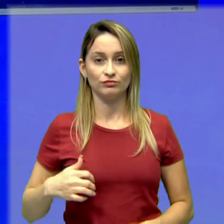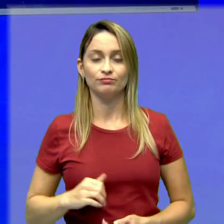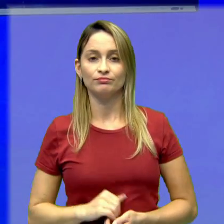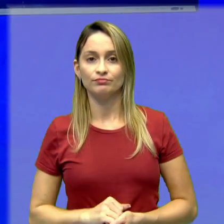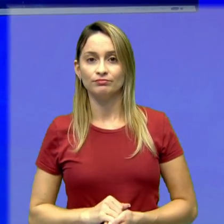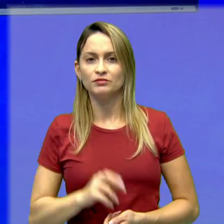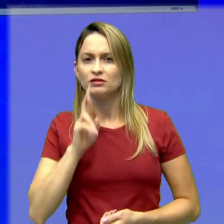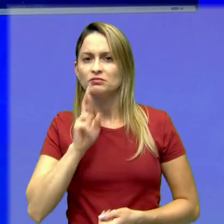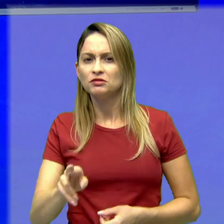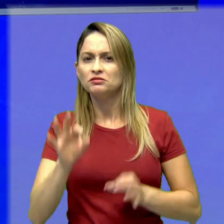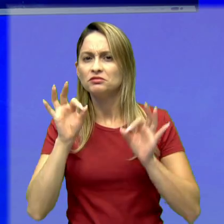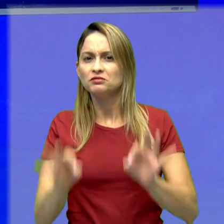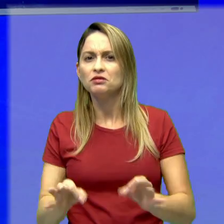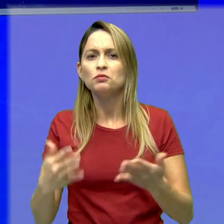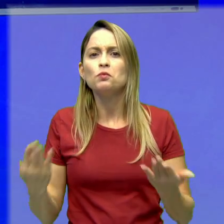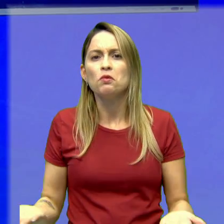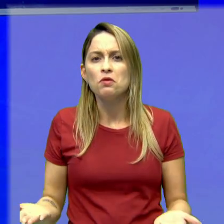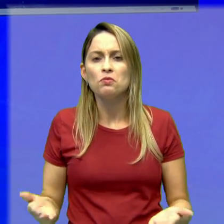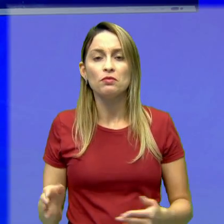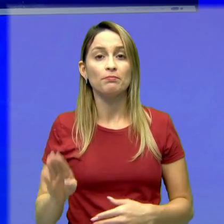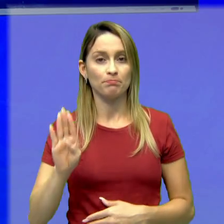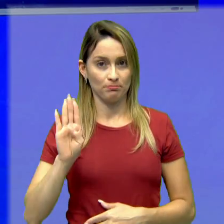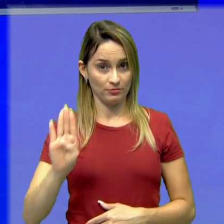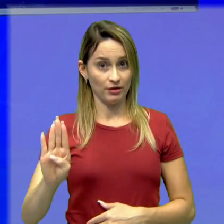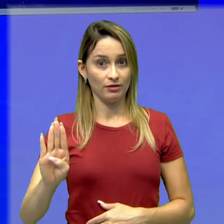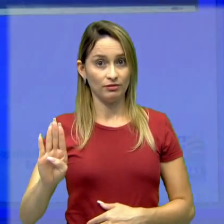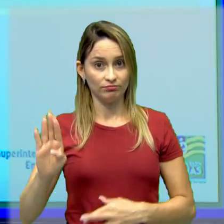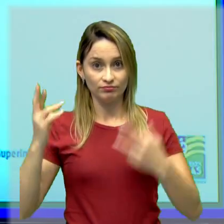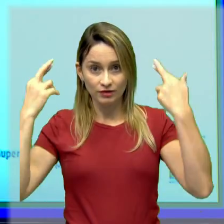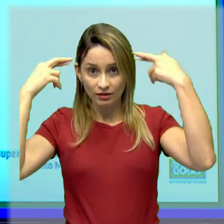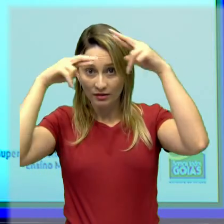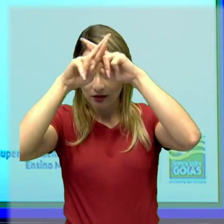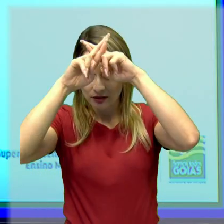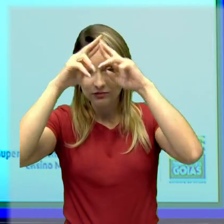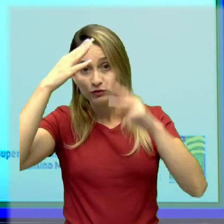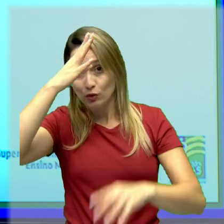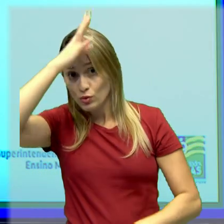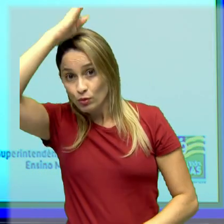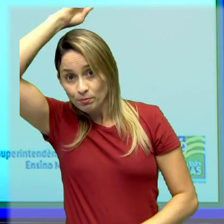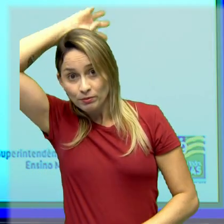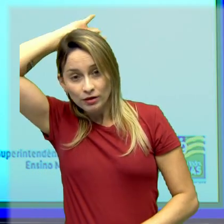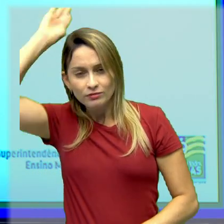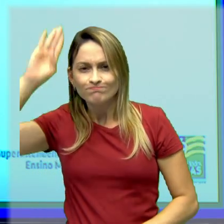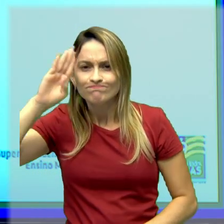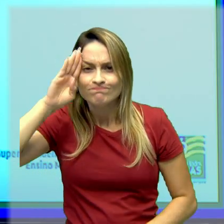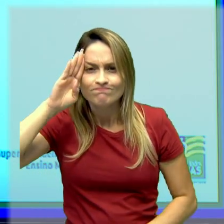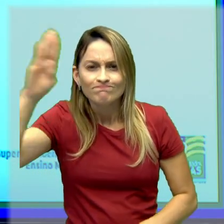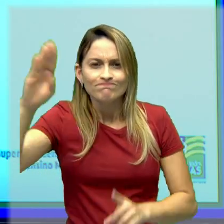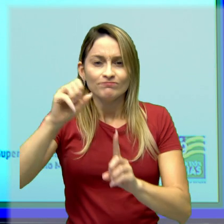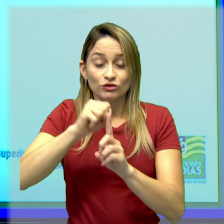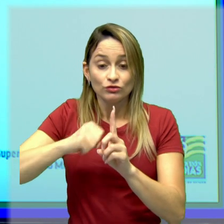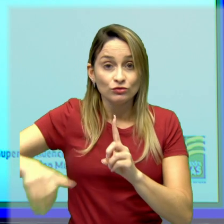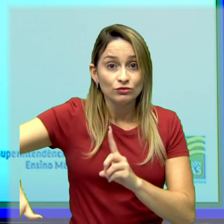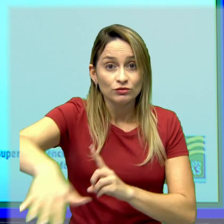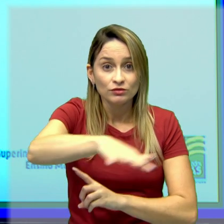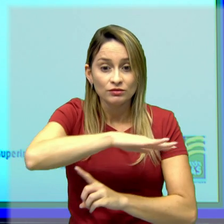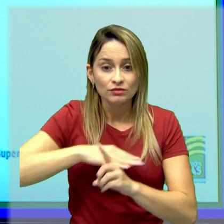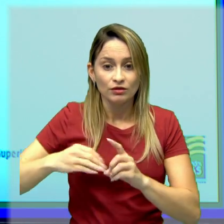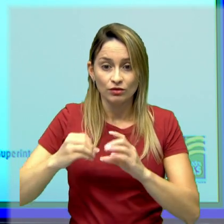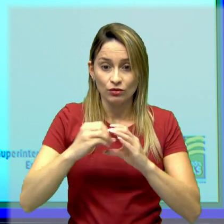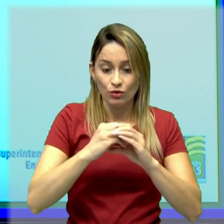Grécia e Roma, né? Letra B, as principais civilizações daquilo que nós chamamos de